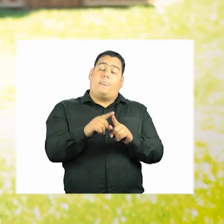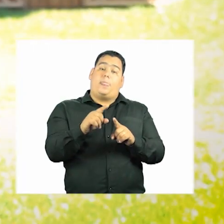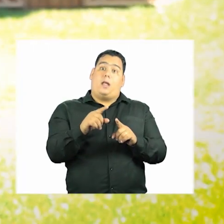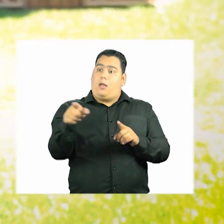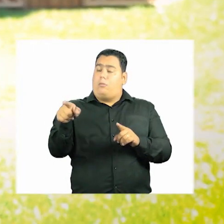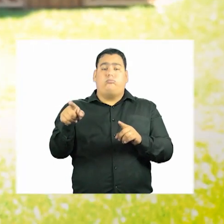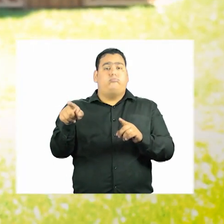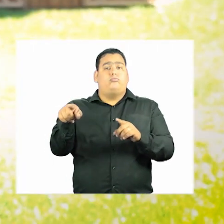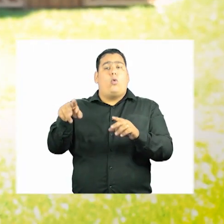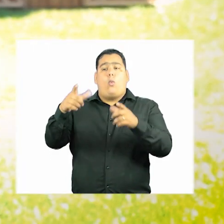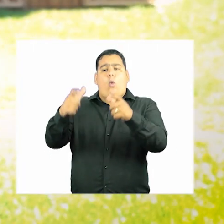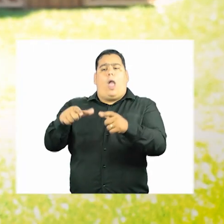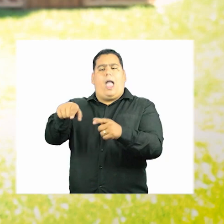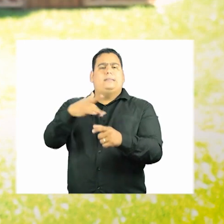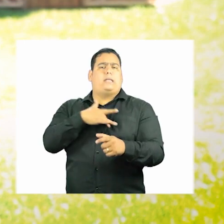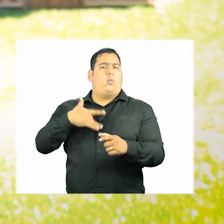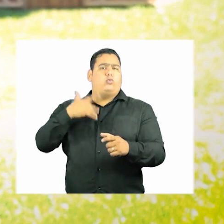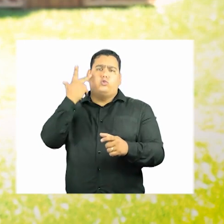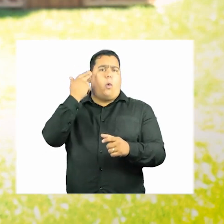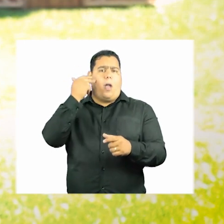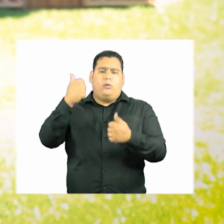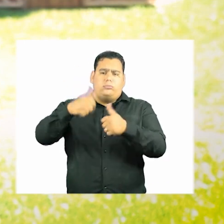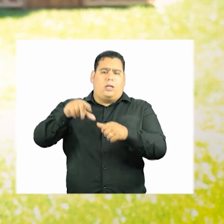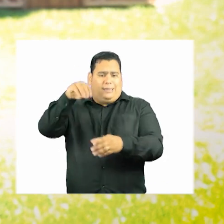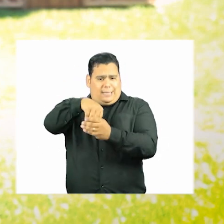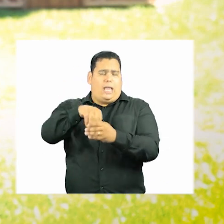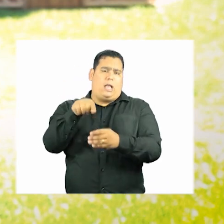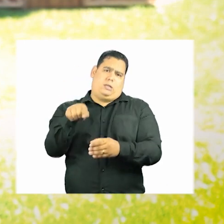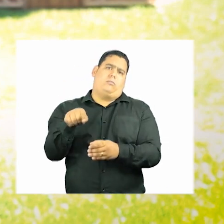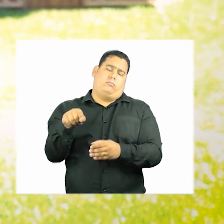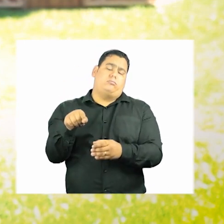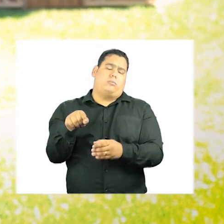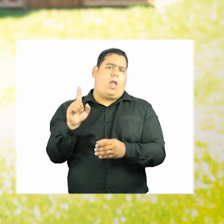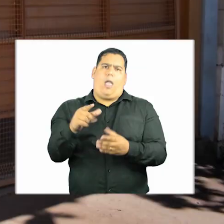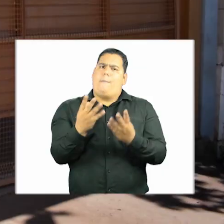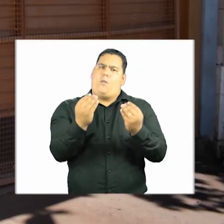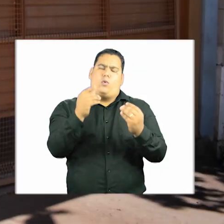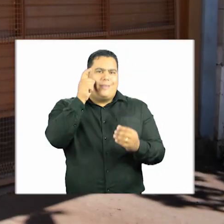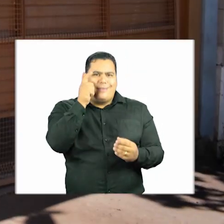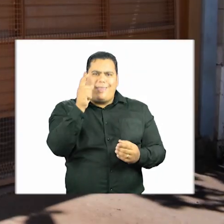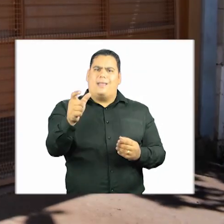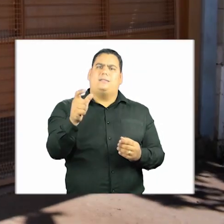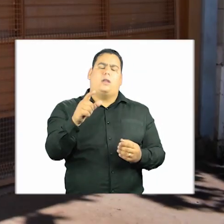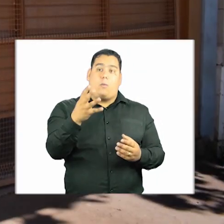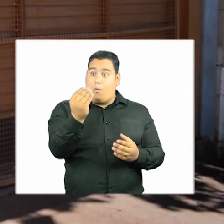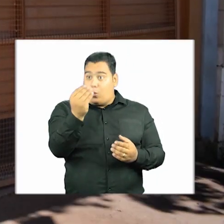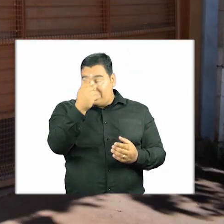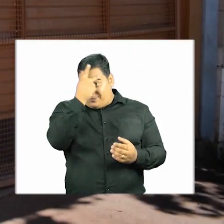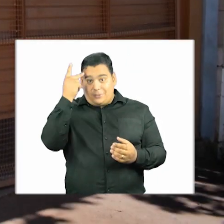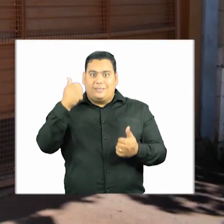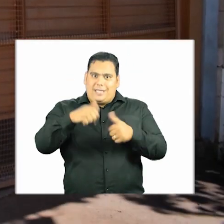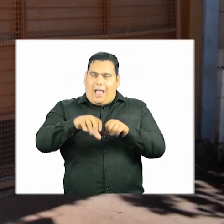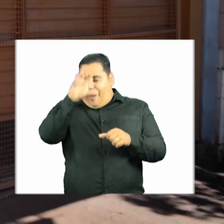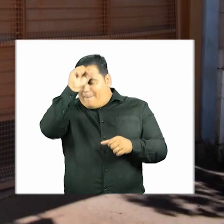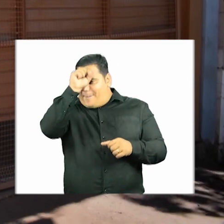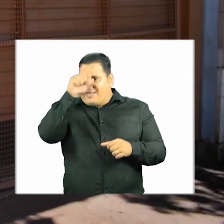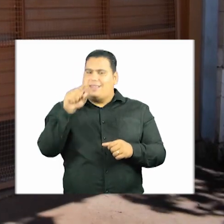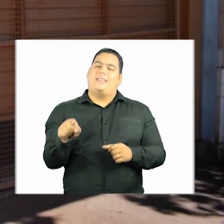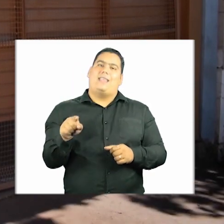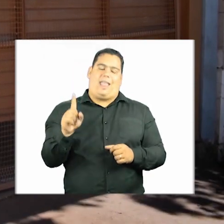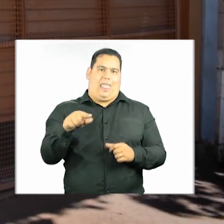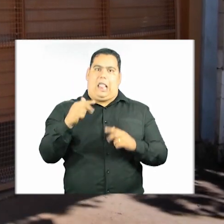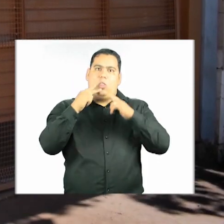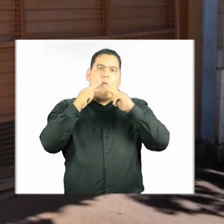Uma unidade de saúde normal do município dentro da PESME. Então é muito interessante, porque a gente está aprendendo com eles.